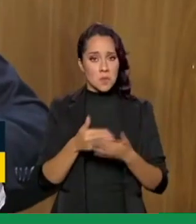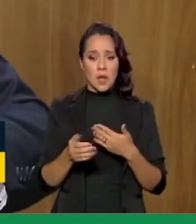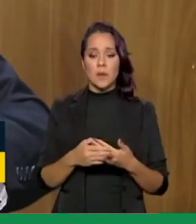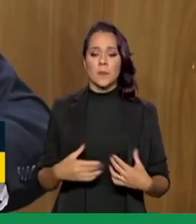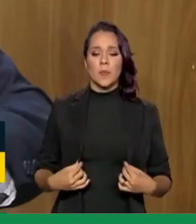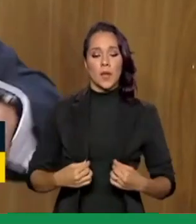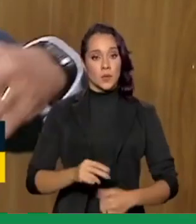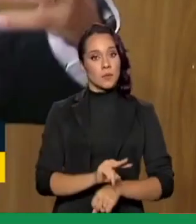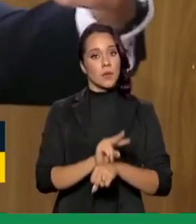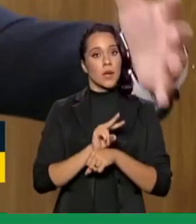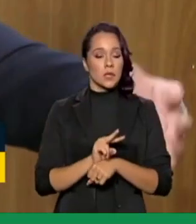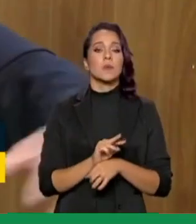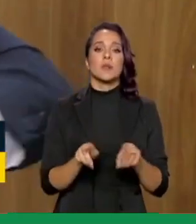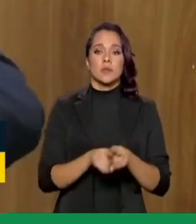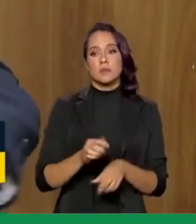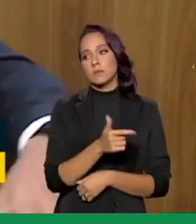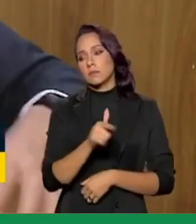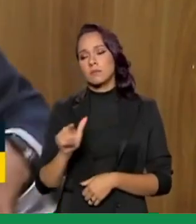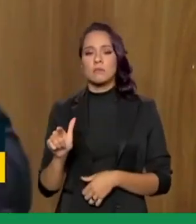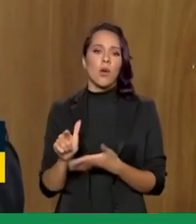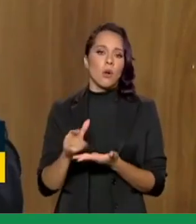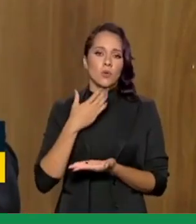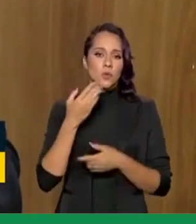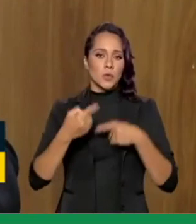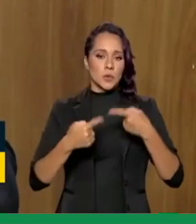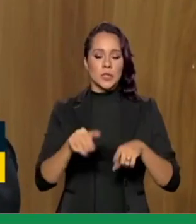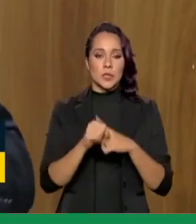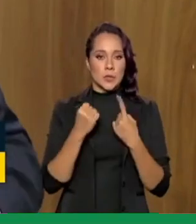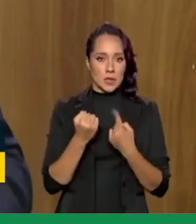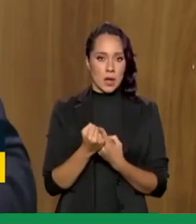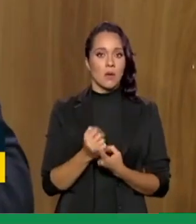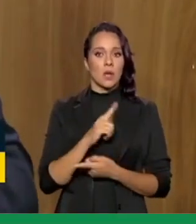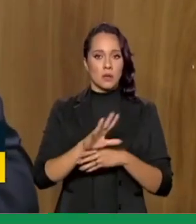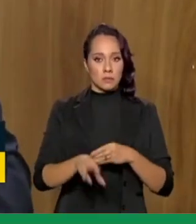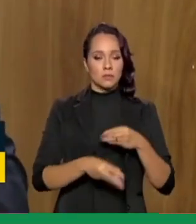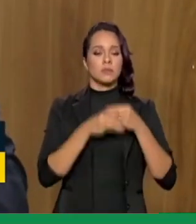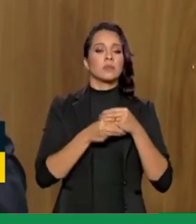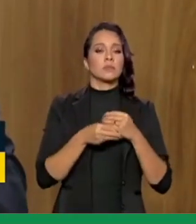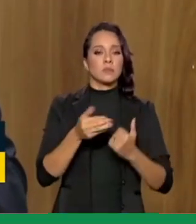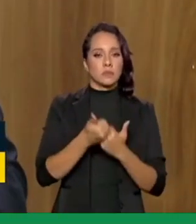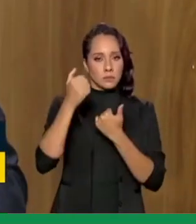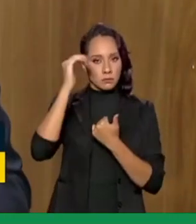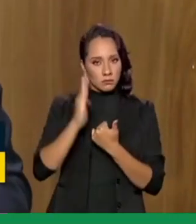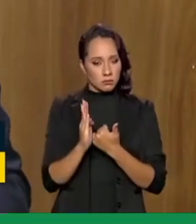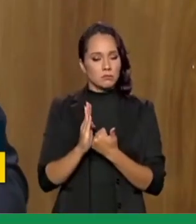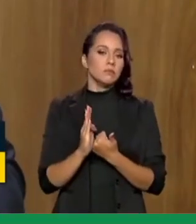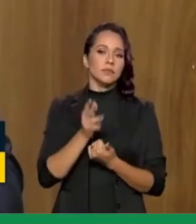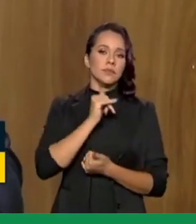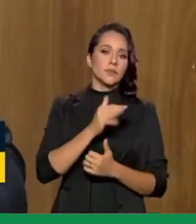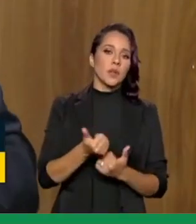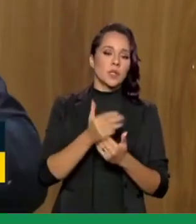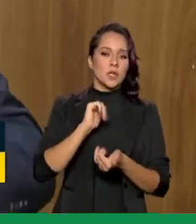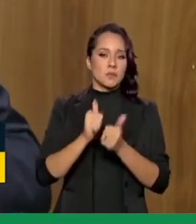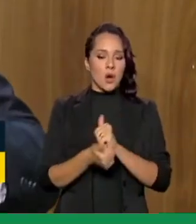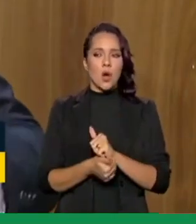empréstimo consignado como também de outras políticas sociais que são agregadas ao Auxílio Brasil como Auxílio Esporte